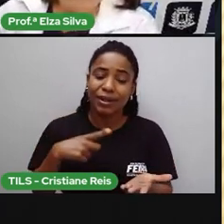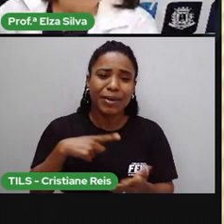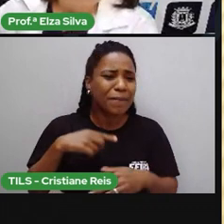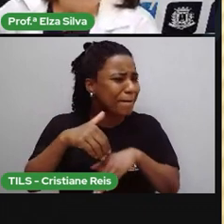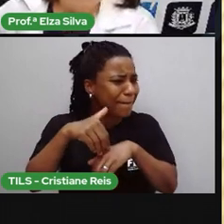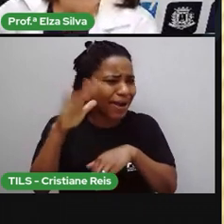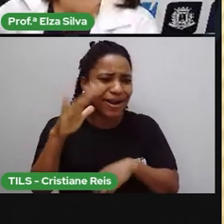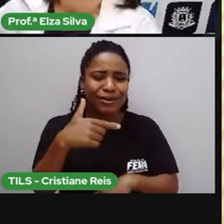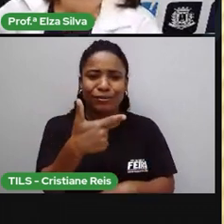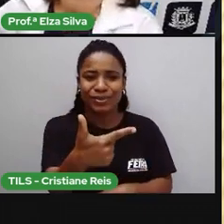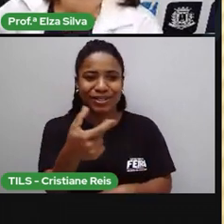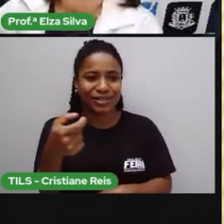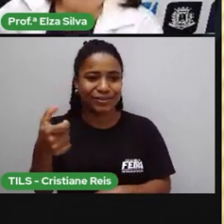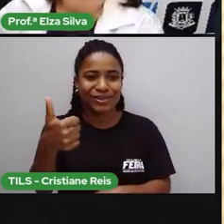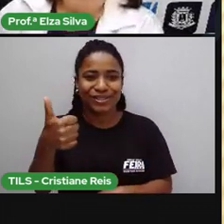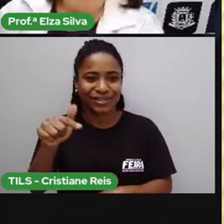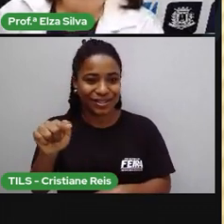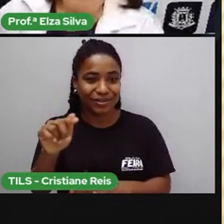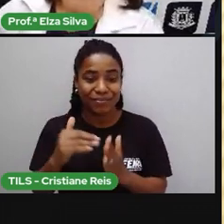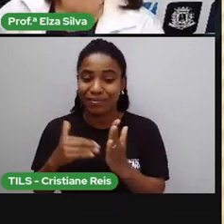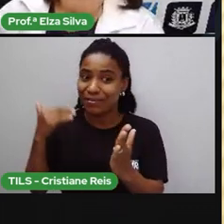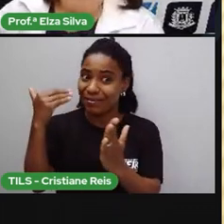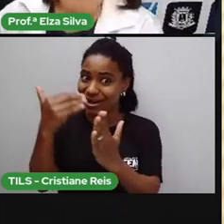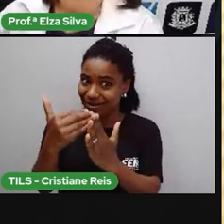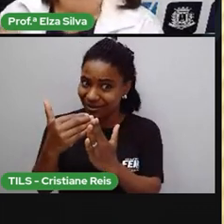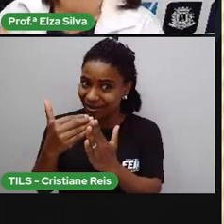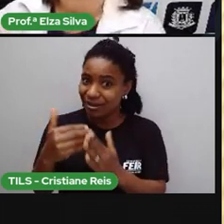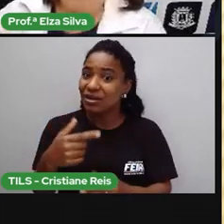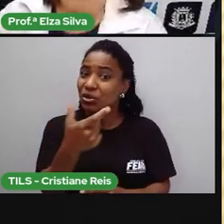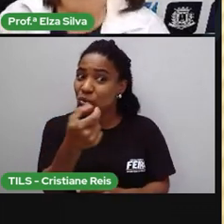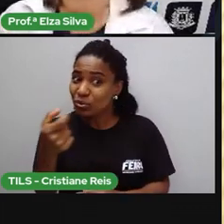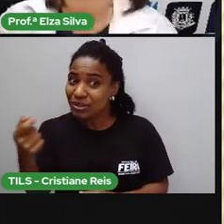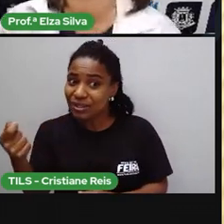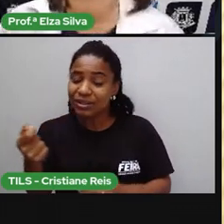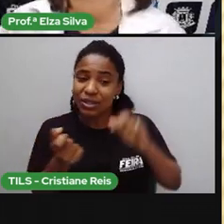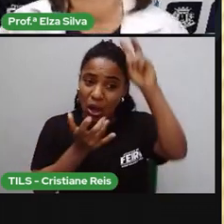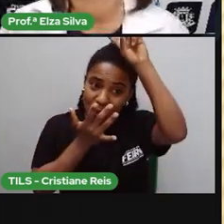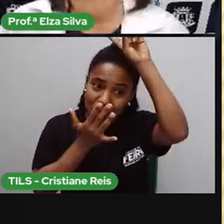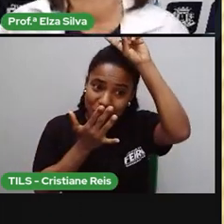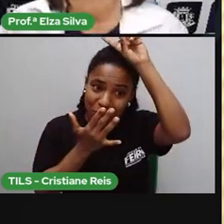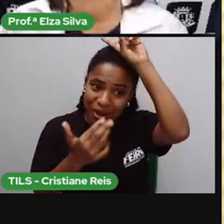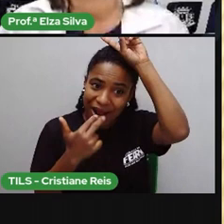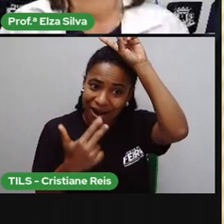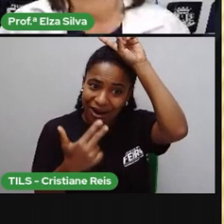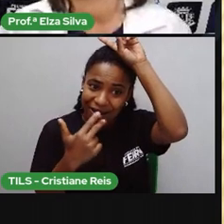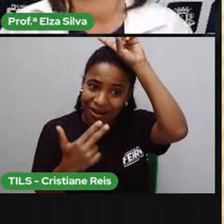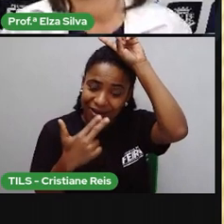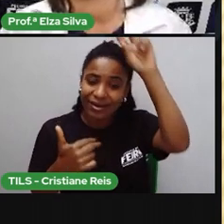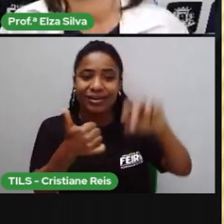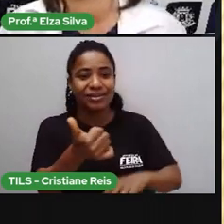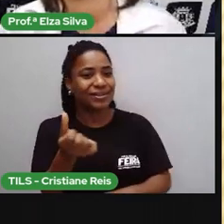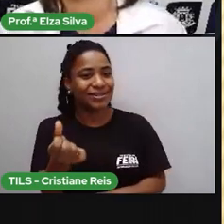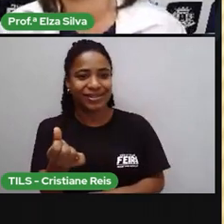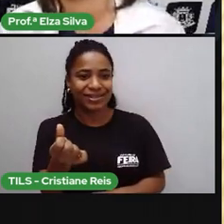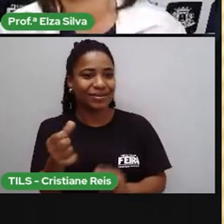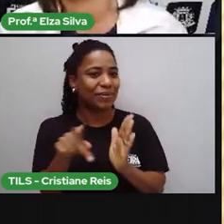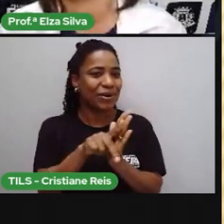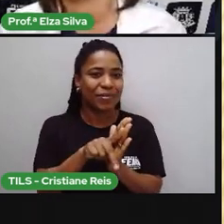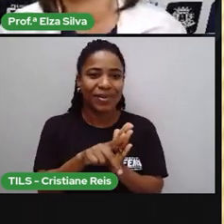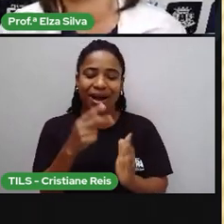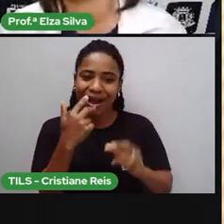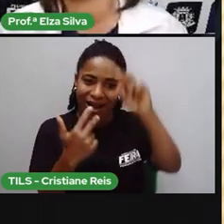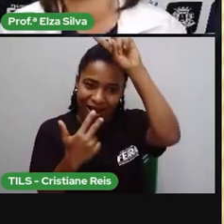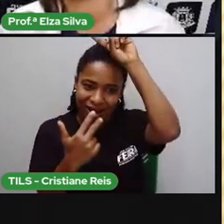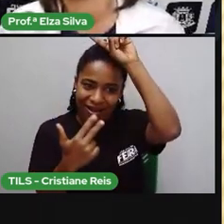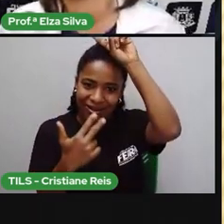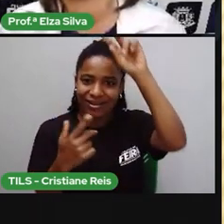217 outras línguas, sendo 202 indígenas e 16 não indígenas. Destas, 97